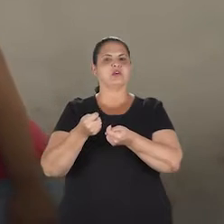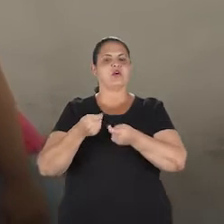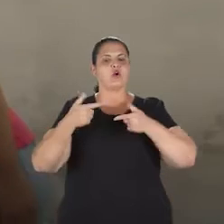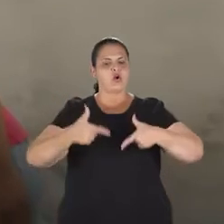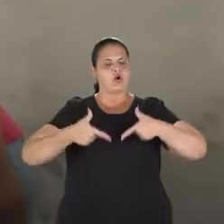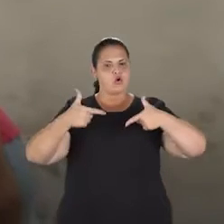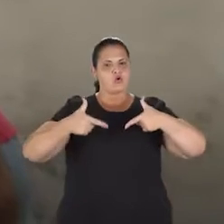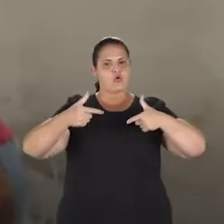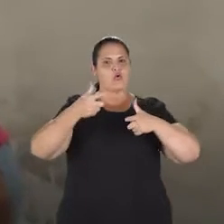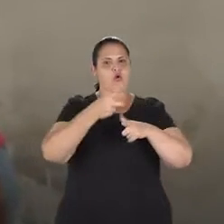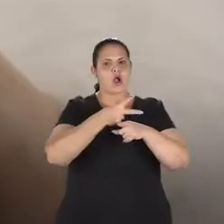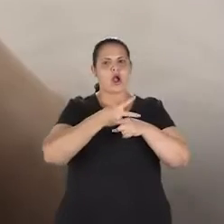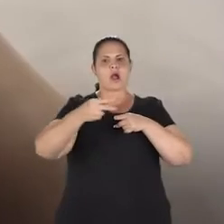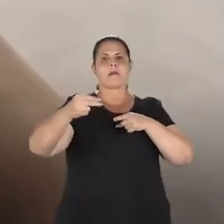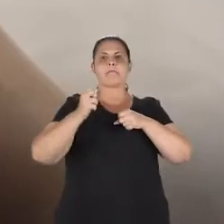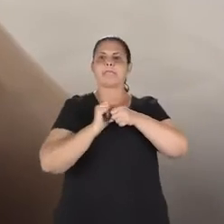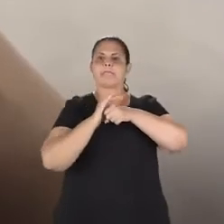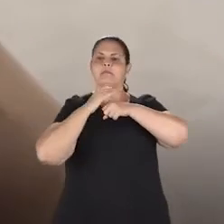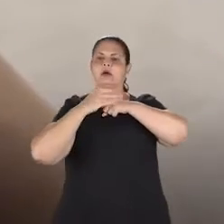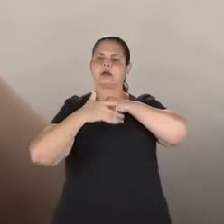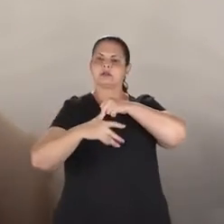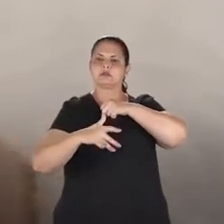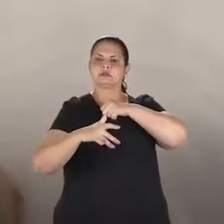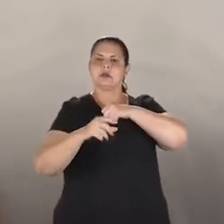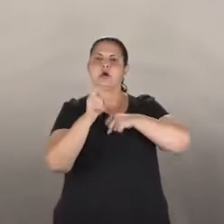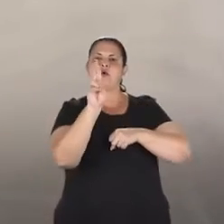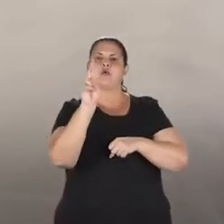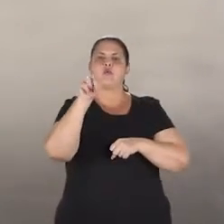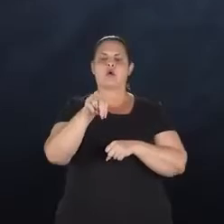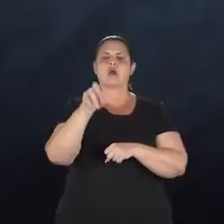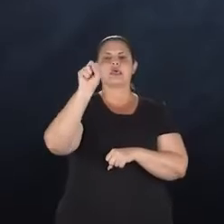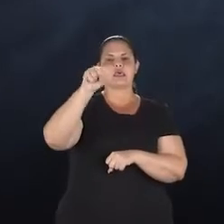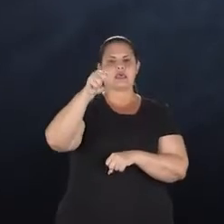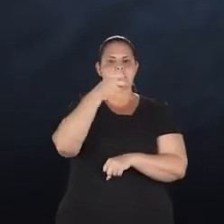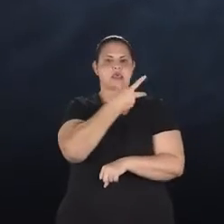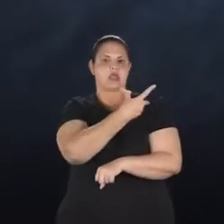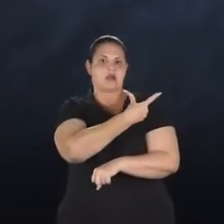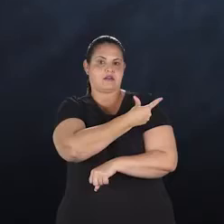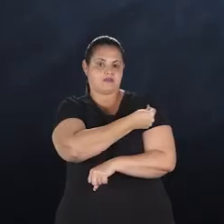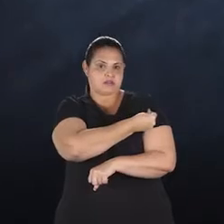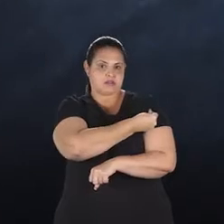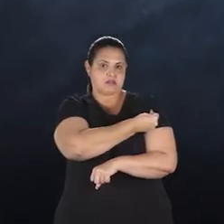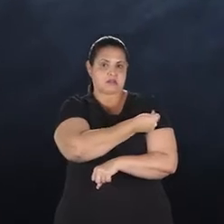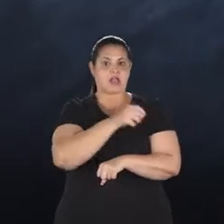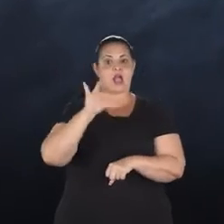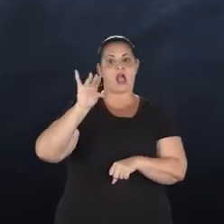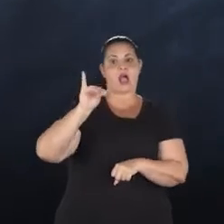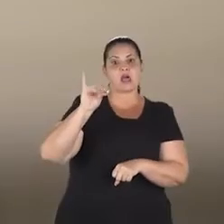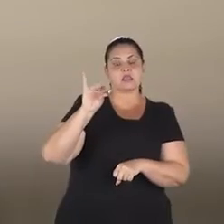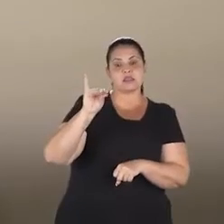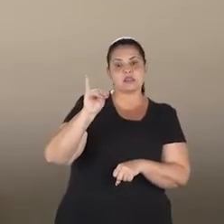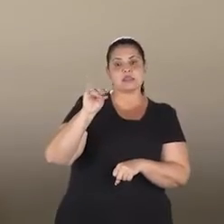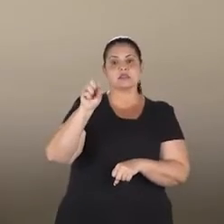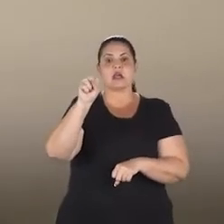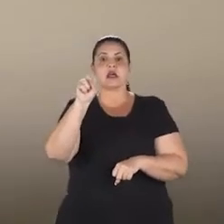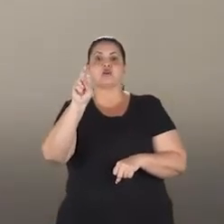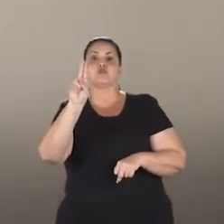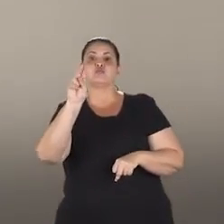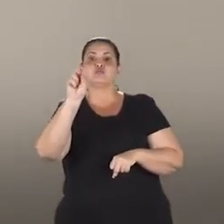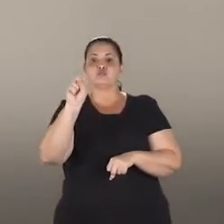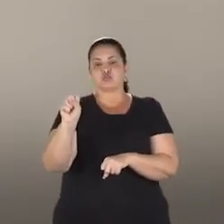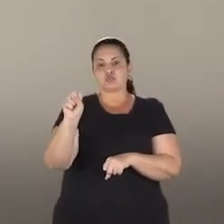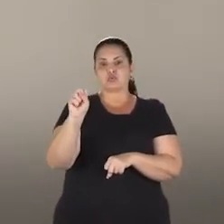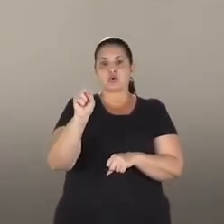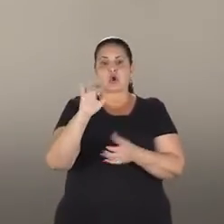Lutamos e estamos vencendo a pandemia. O RN disse sim à vacina, à ciência, ao SUS,